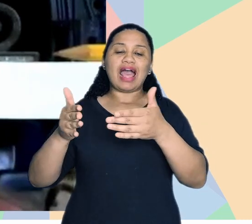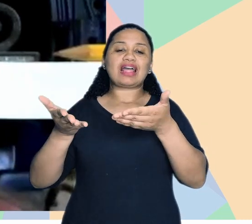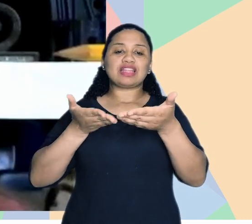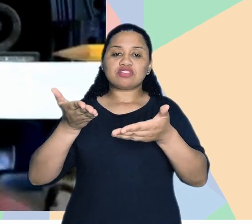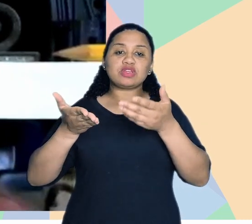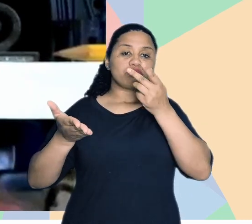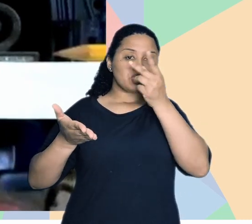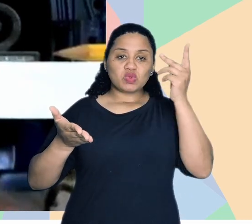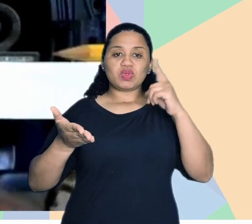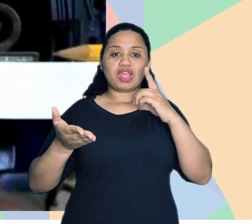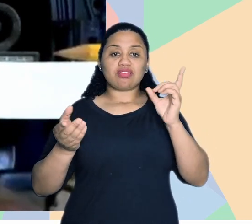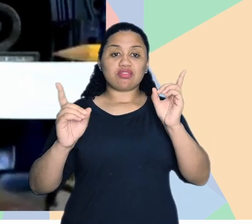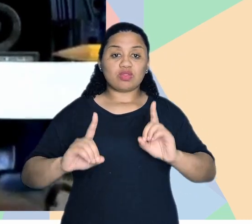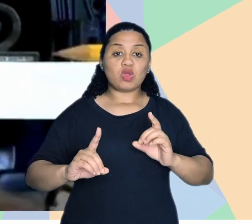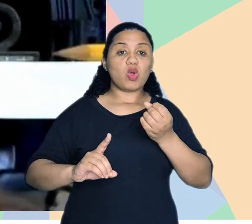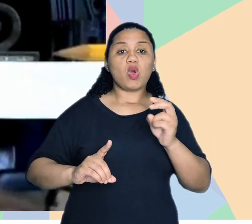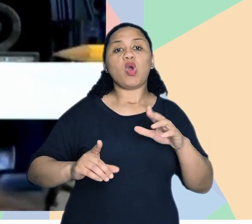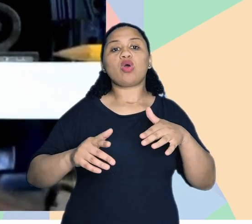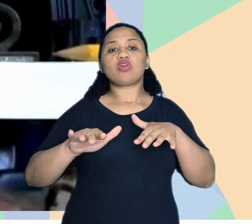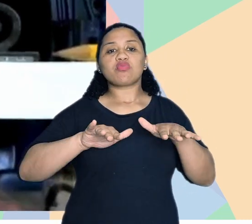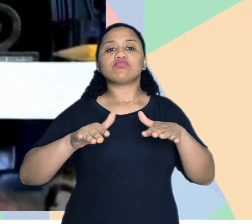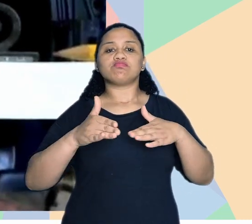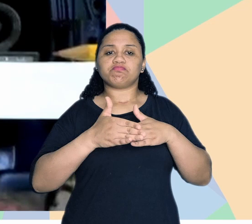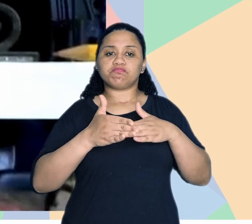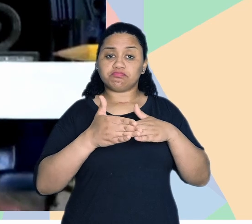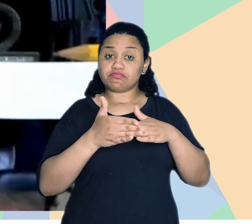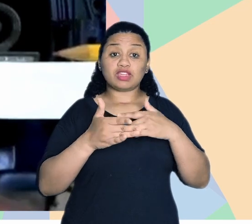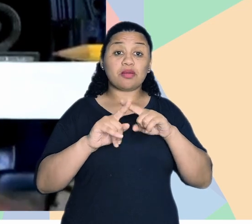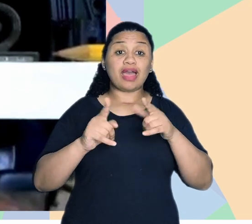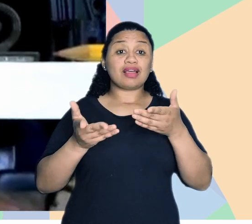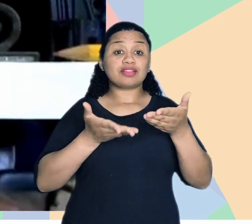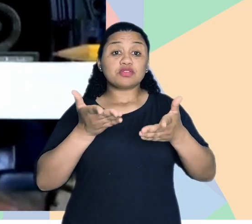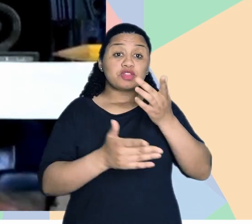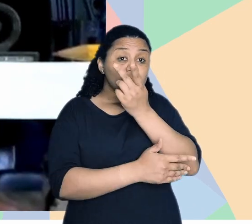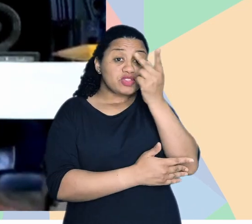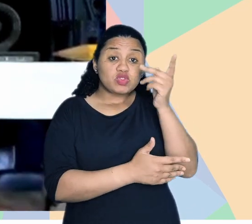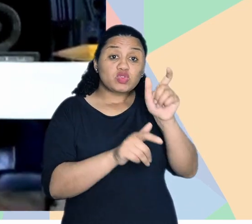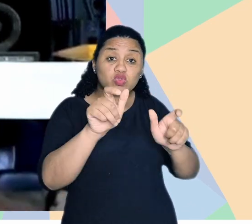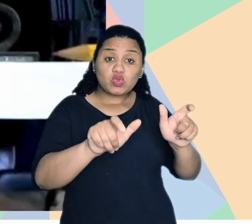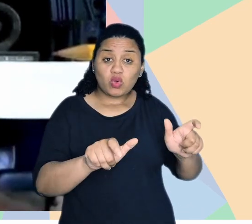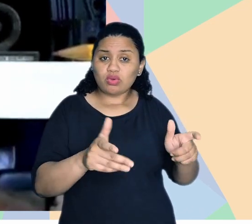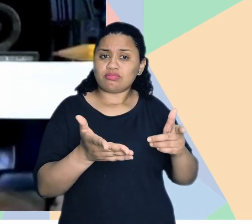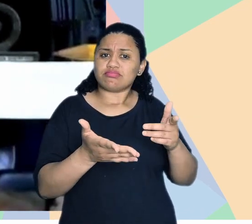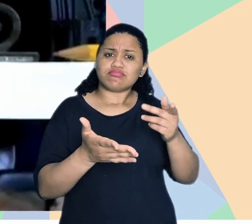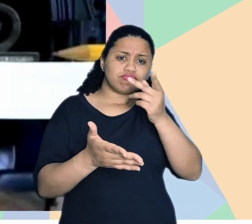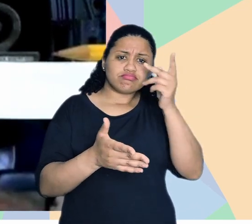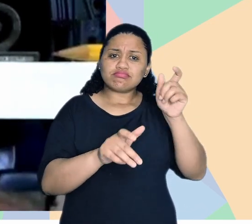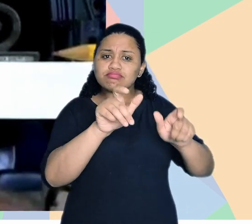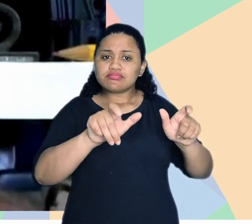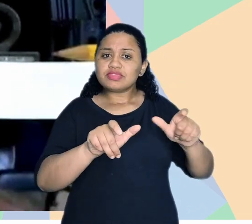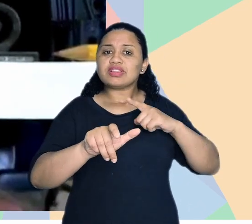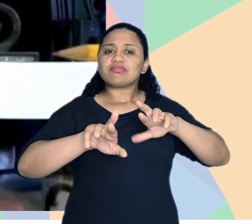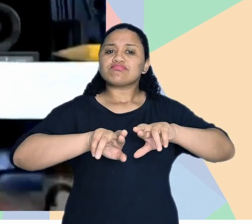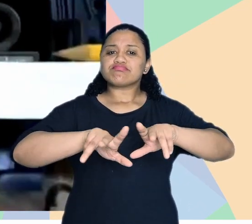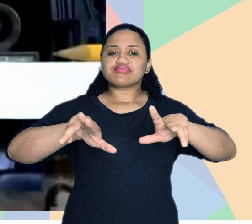atendimento a pessoas com deficiência ou habilidade reduzida. Não, é um atendimento a pessoas, né? E quando a gente fala de pessoas, a gente tem